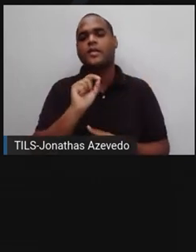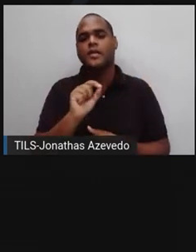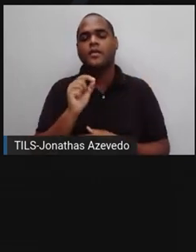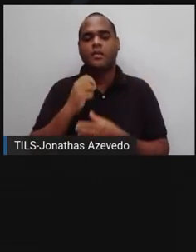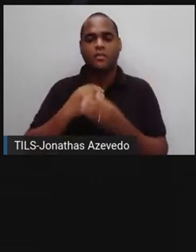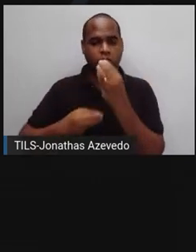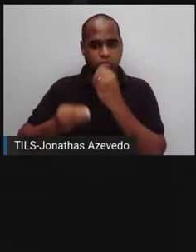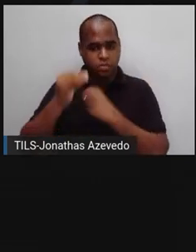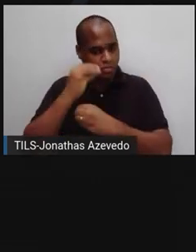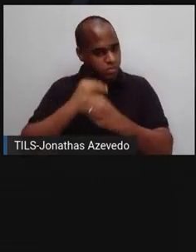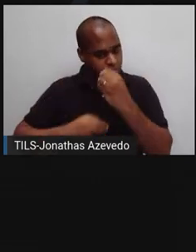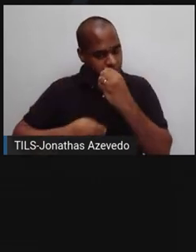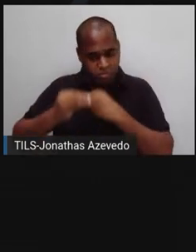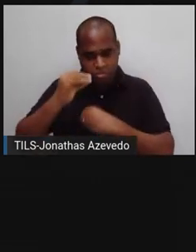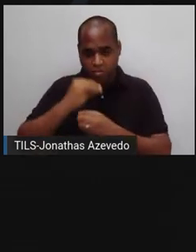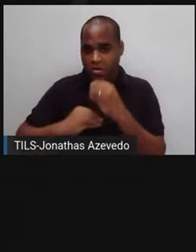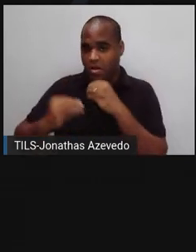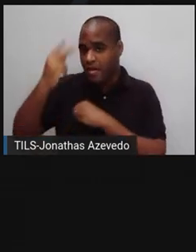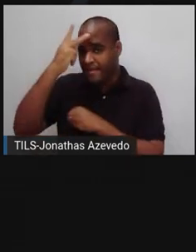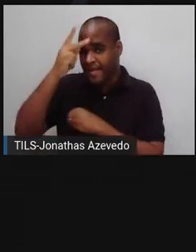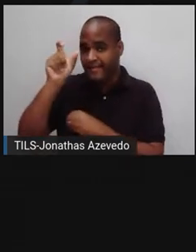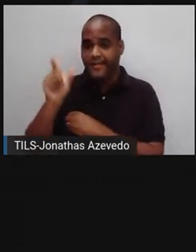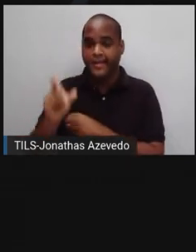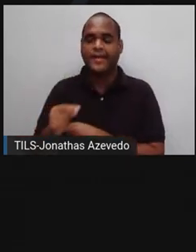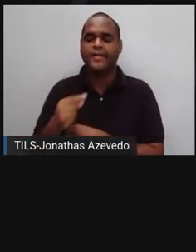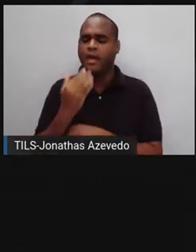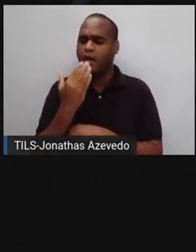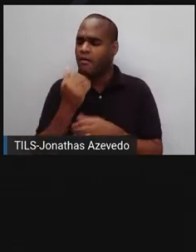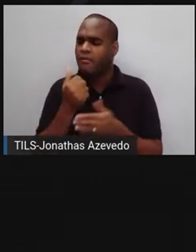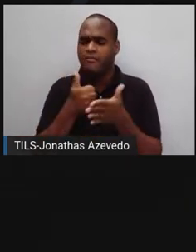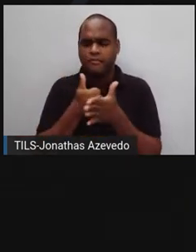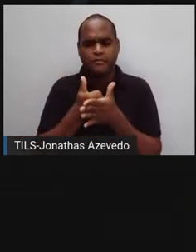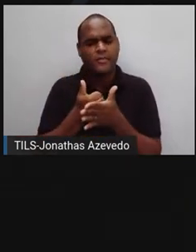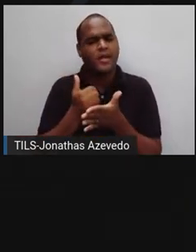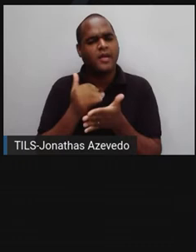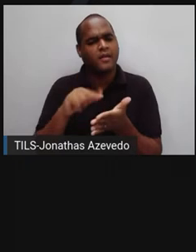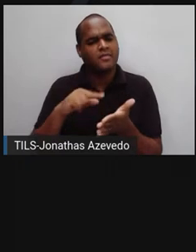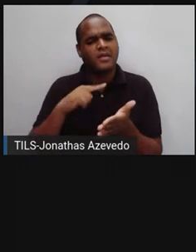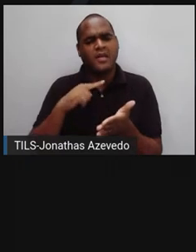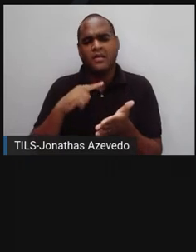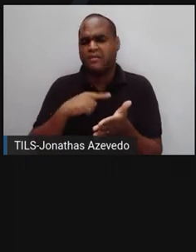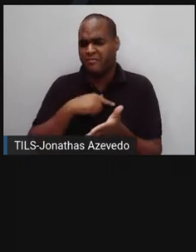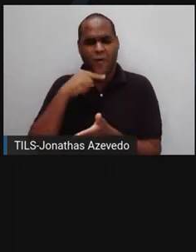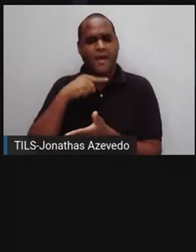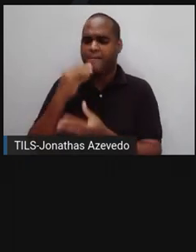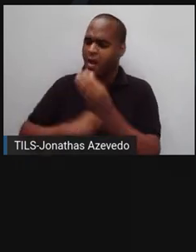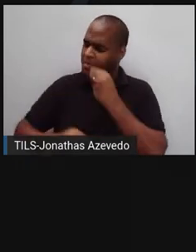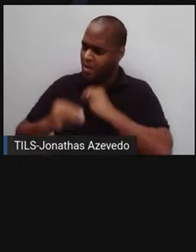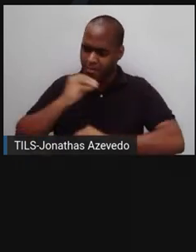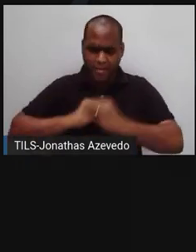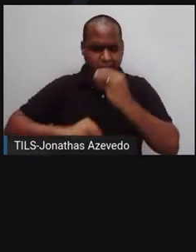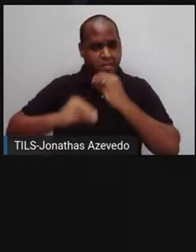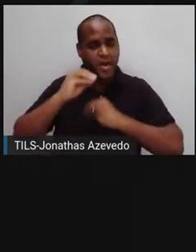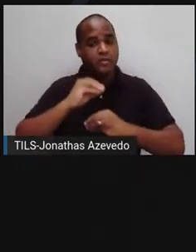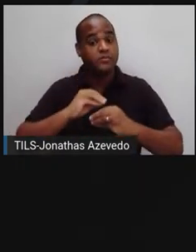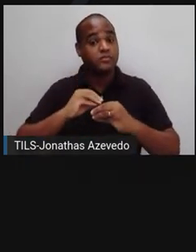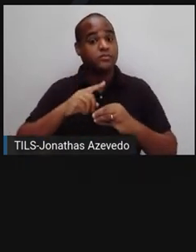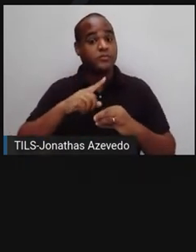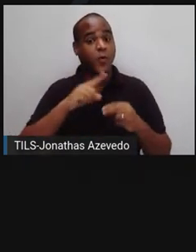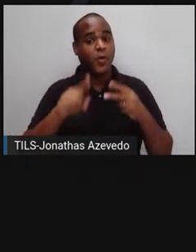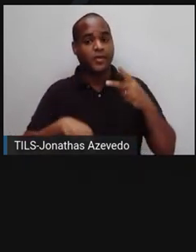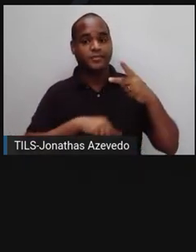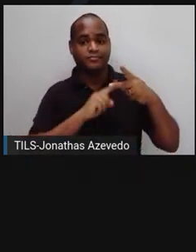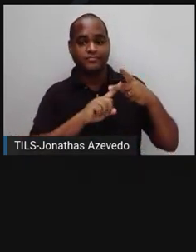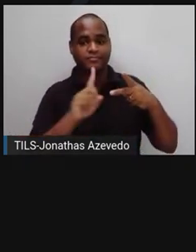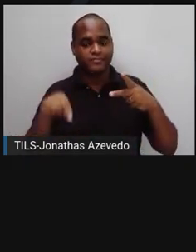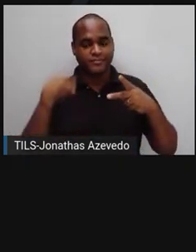compulsão alimentar, que é quando a pessoa, mesmo estando saciada, acha que não consegue parar de comer. A bulimia, que é quando